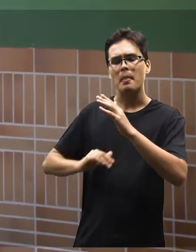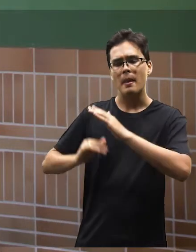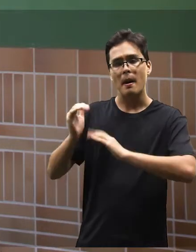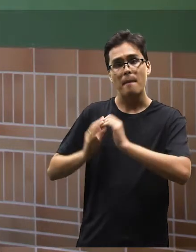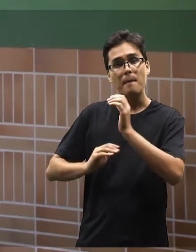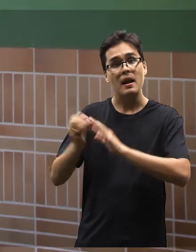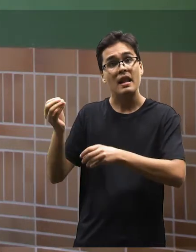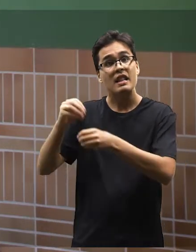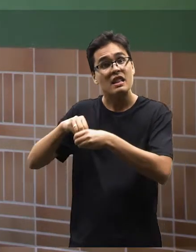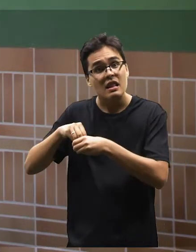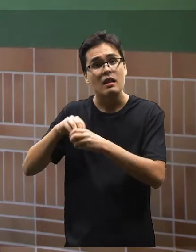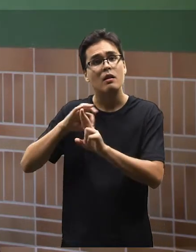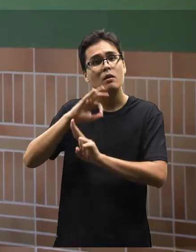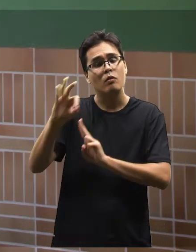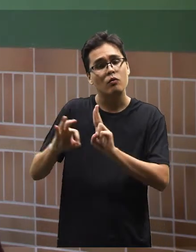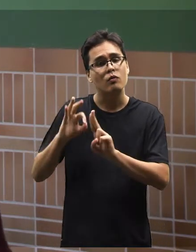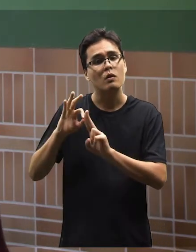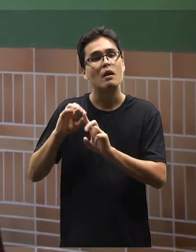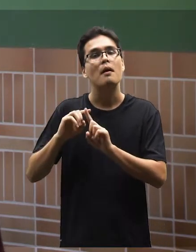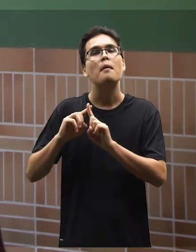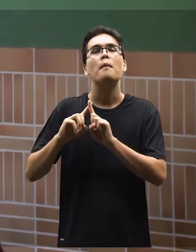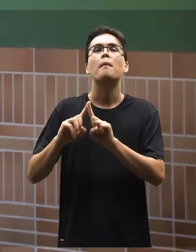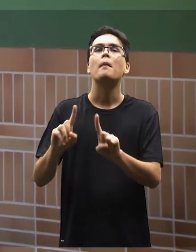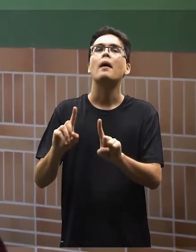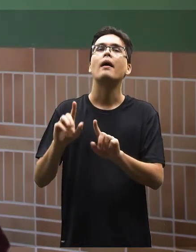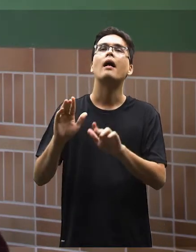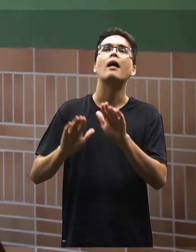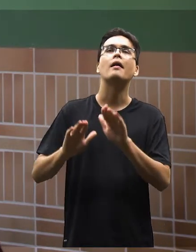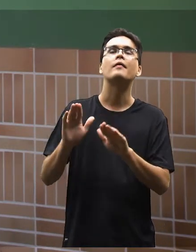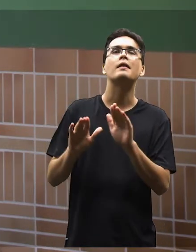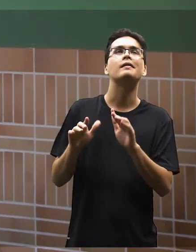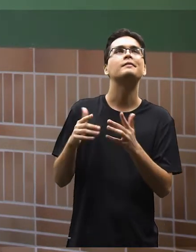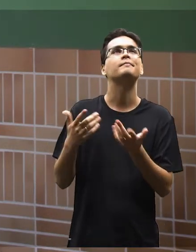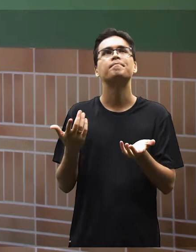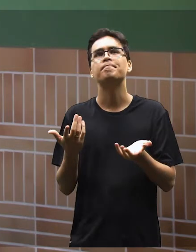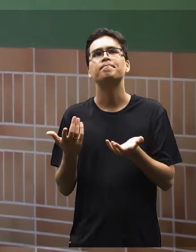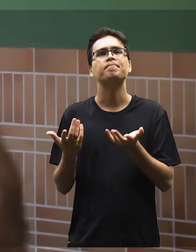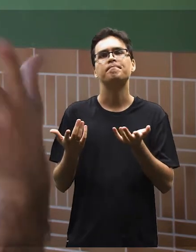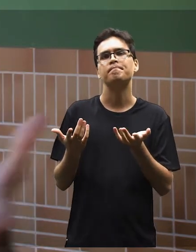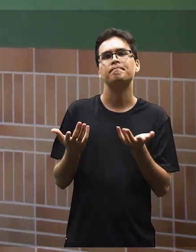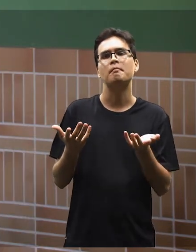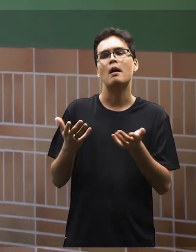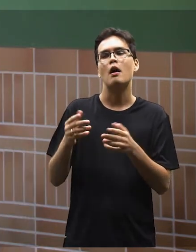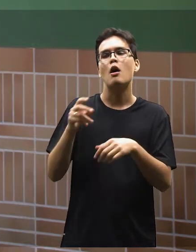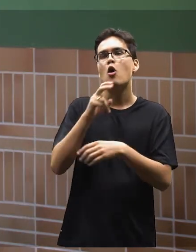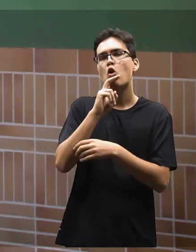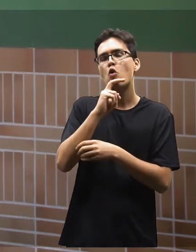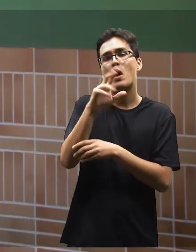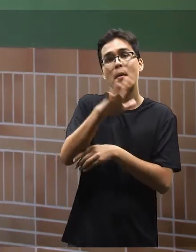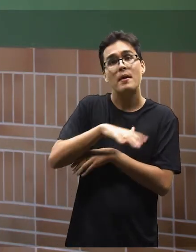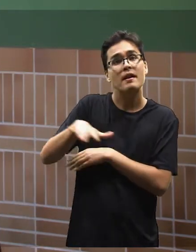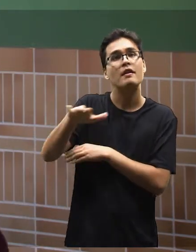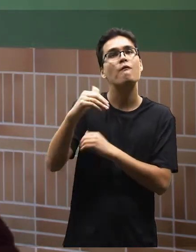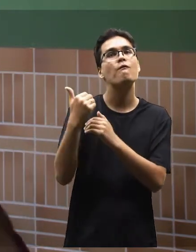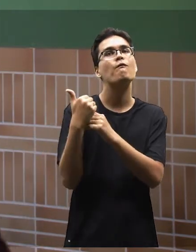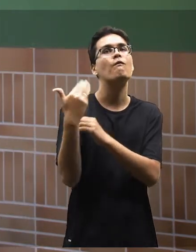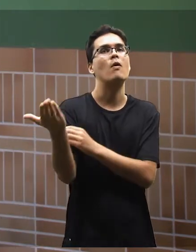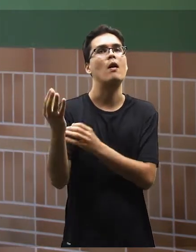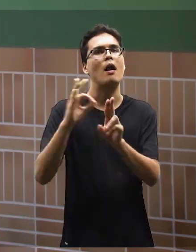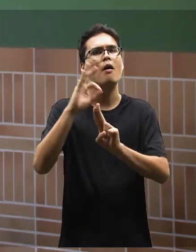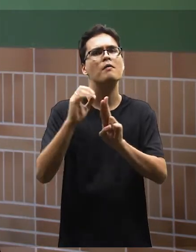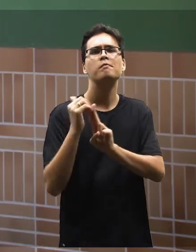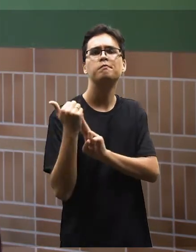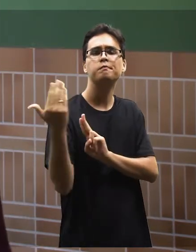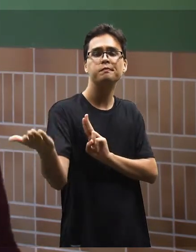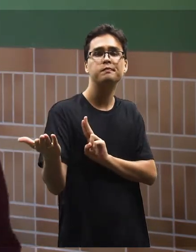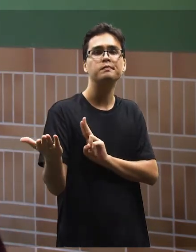prática dentro da universidade, ela traz a questão de Sorocaba e região, né? Você ir para fora